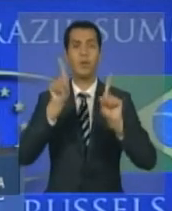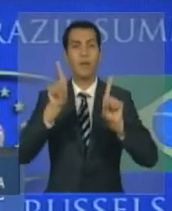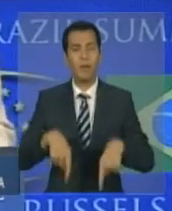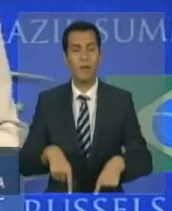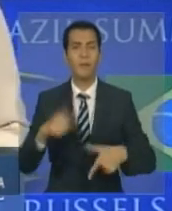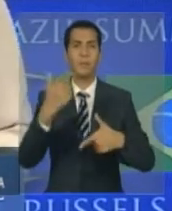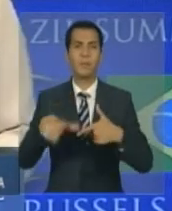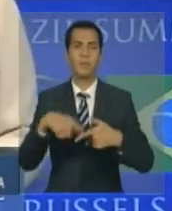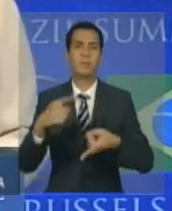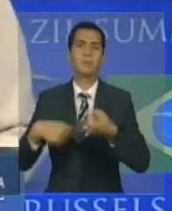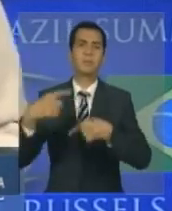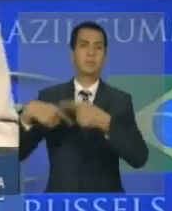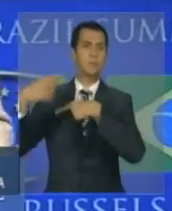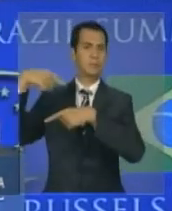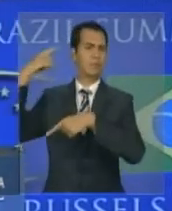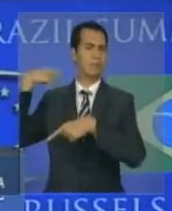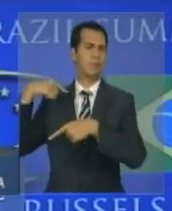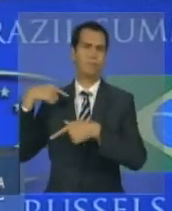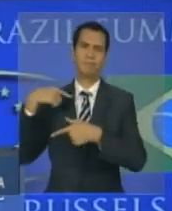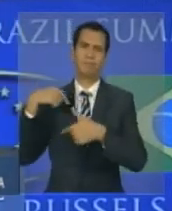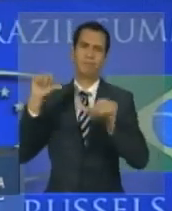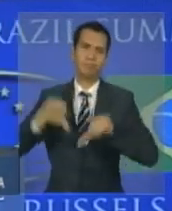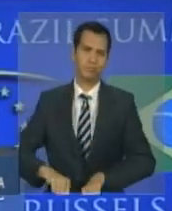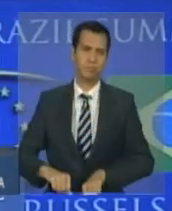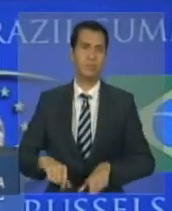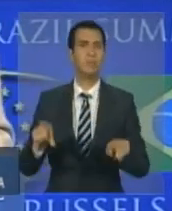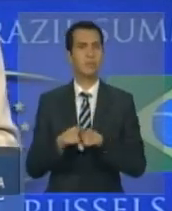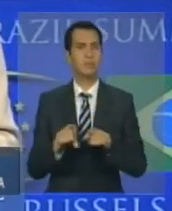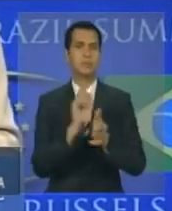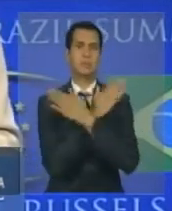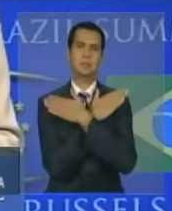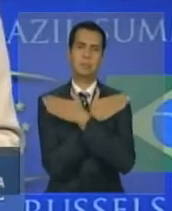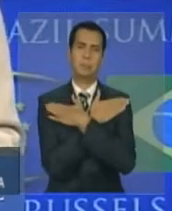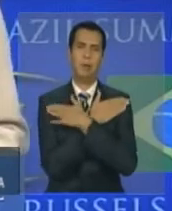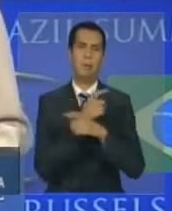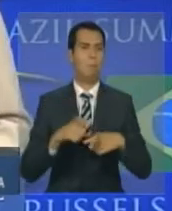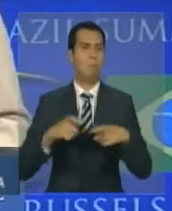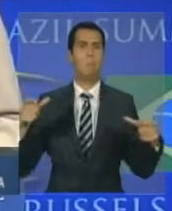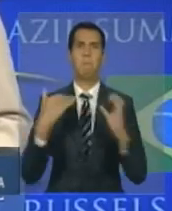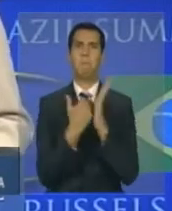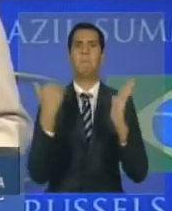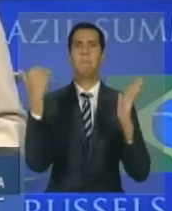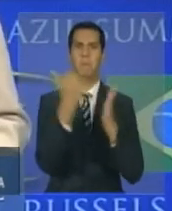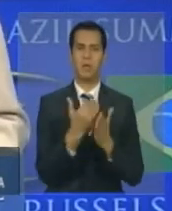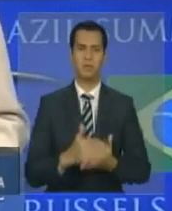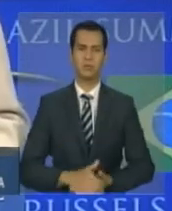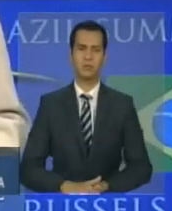produtiva, o aumento do desemprego e das